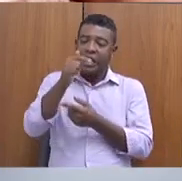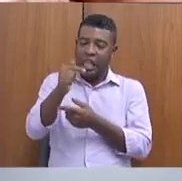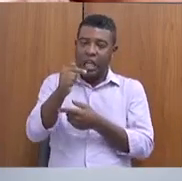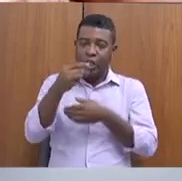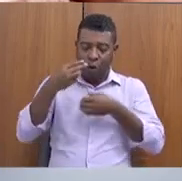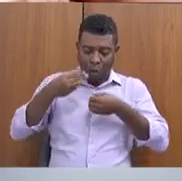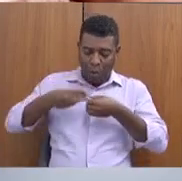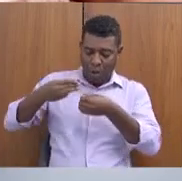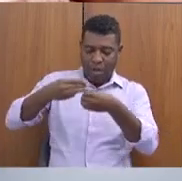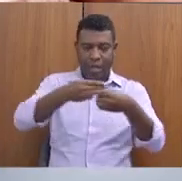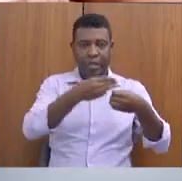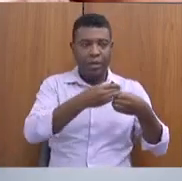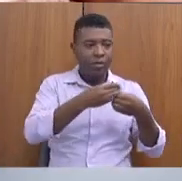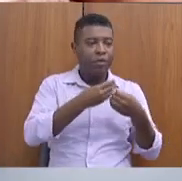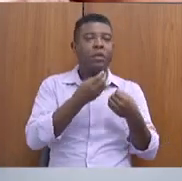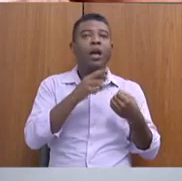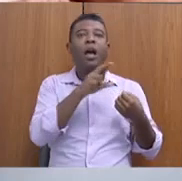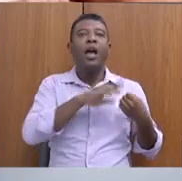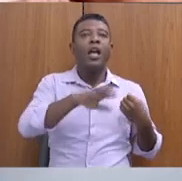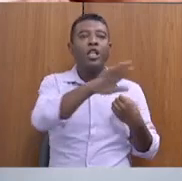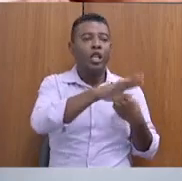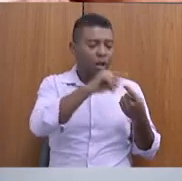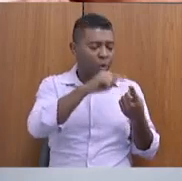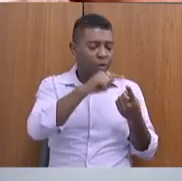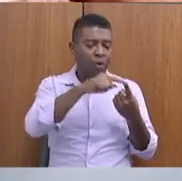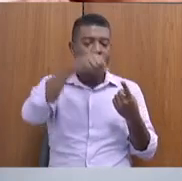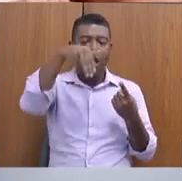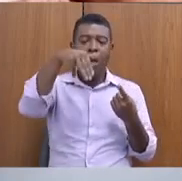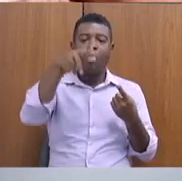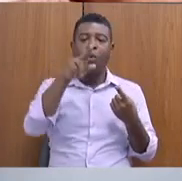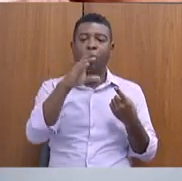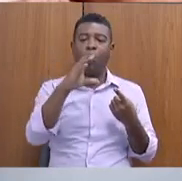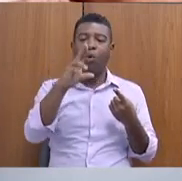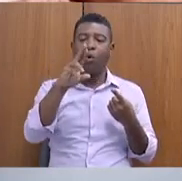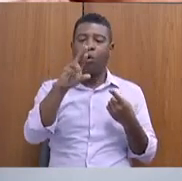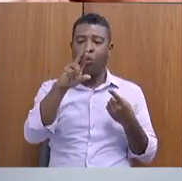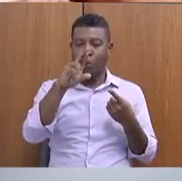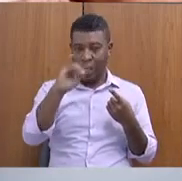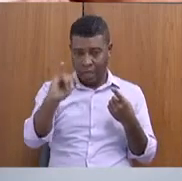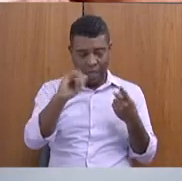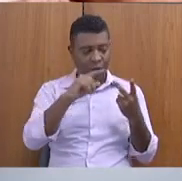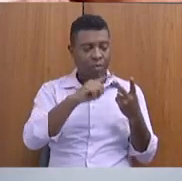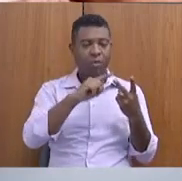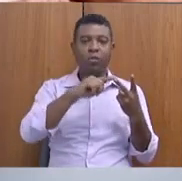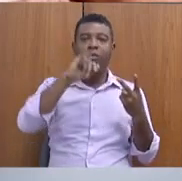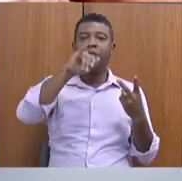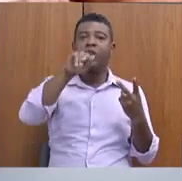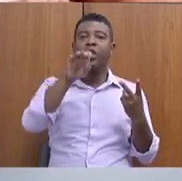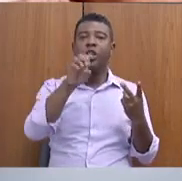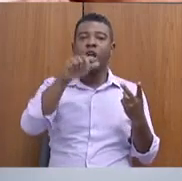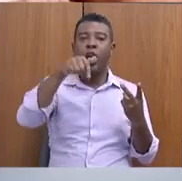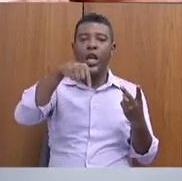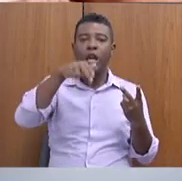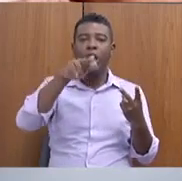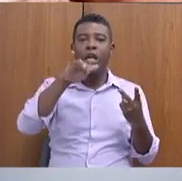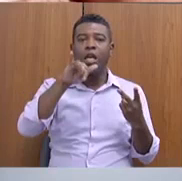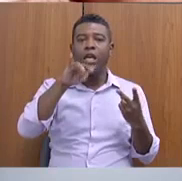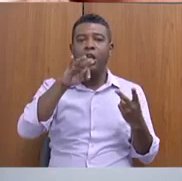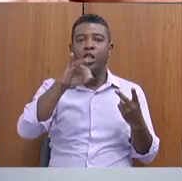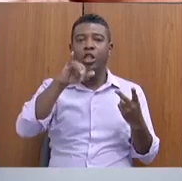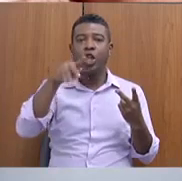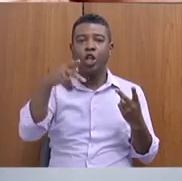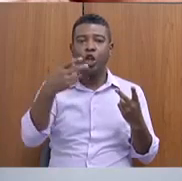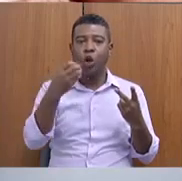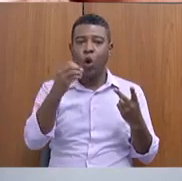região do Mucuri, Chequitinhonha e Norte. Esses 11 núcleos já são implementados em 2023,